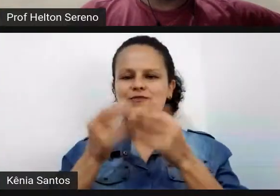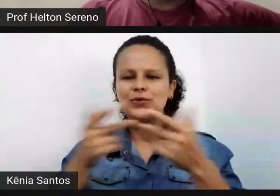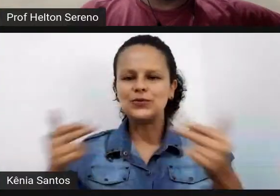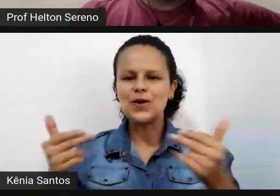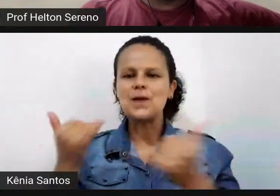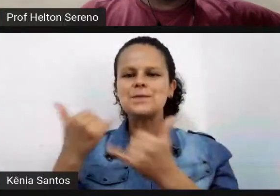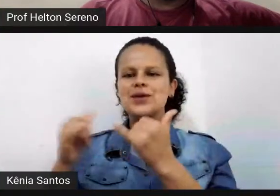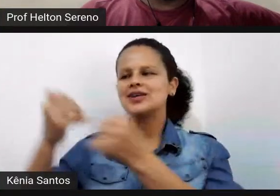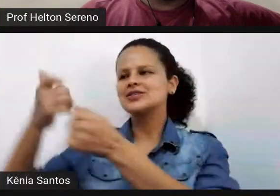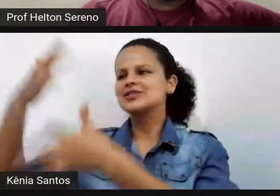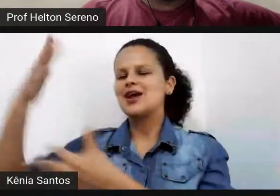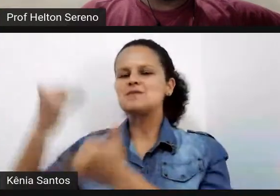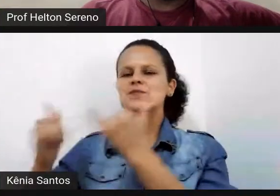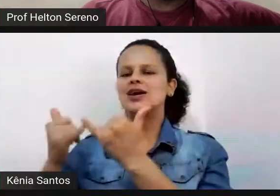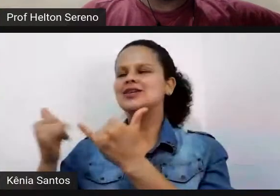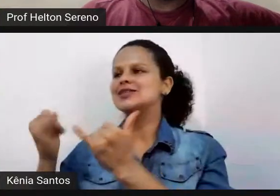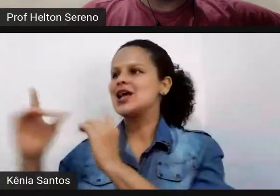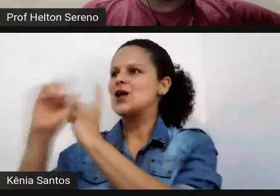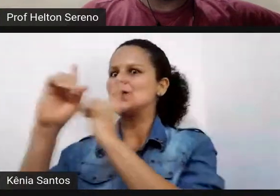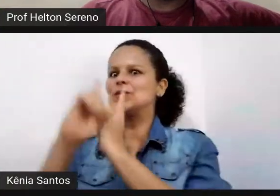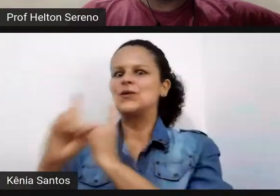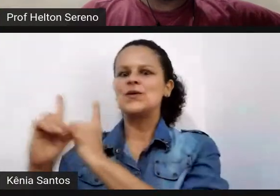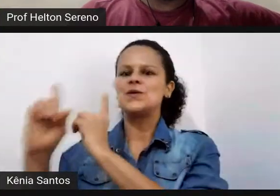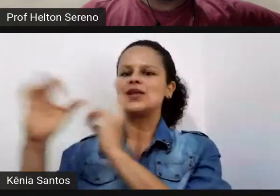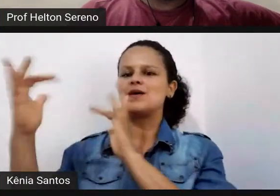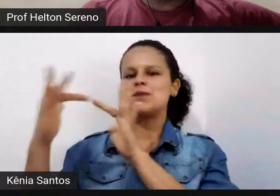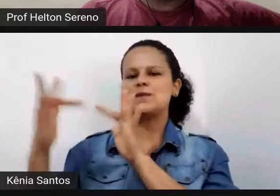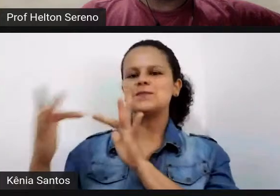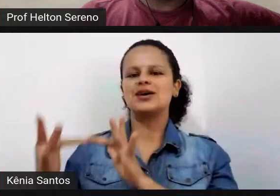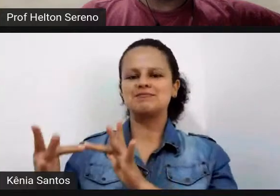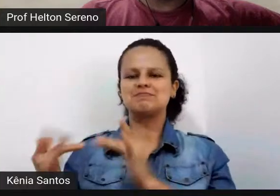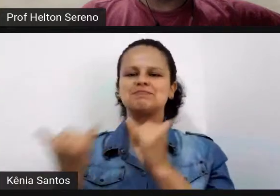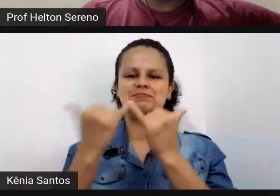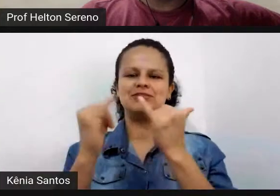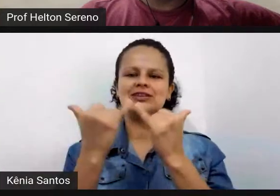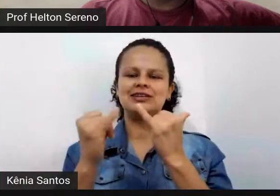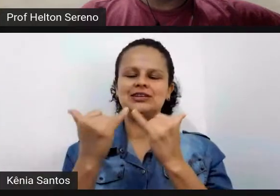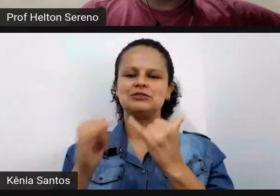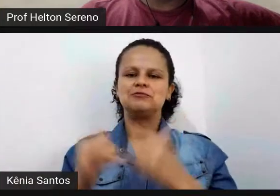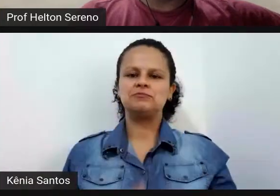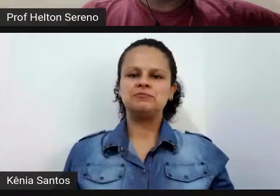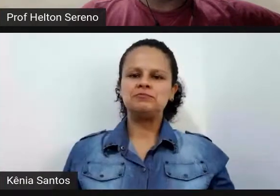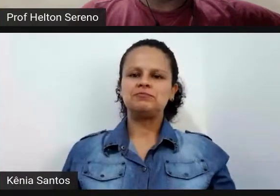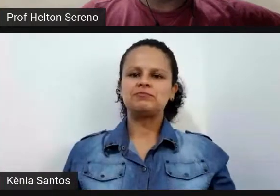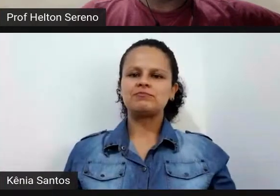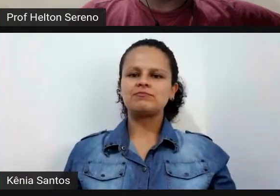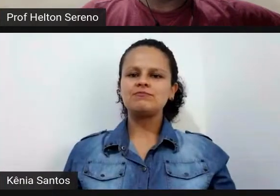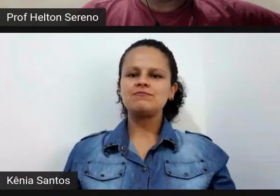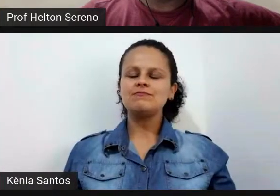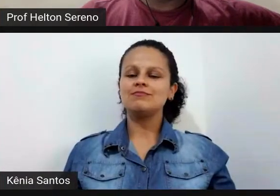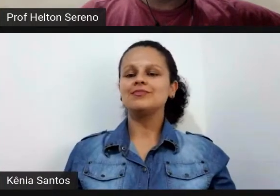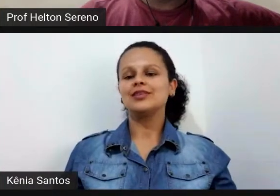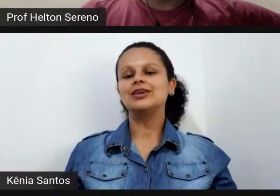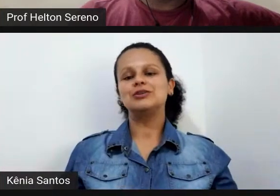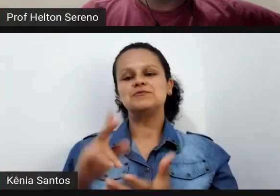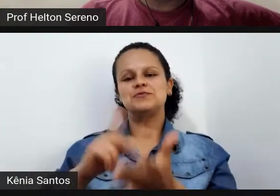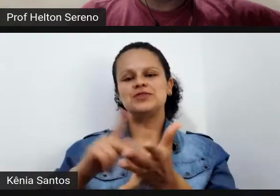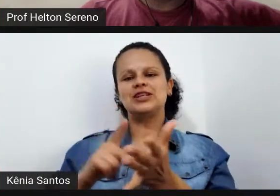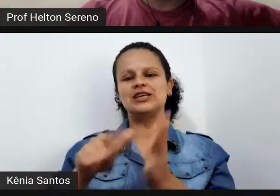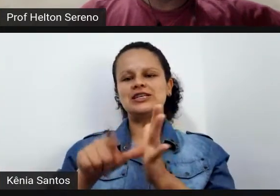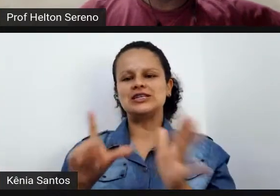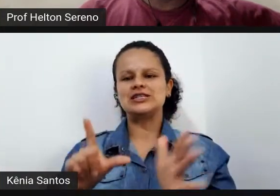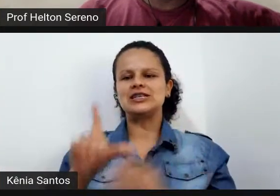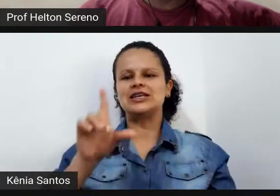verdade verdade o interessante aqui nesse contexto que a gente está vivendo é igual você falou Damiane